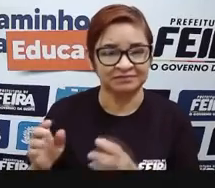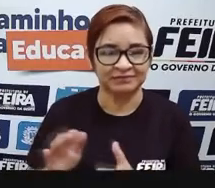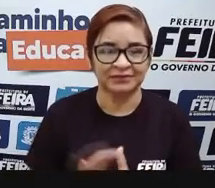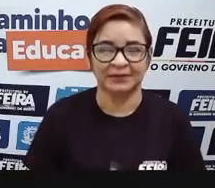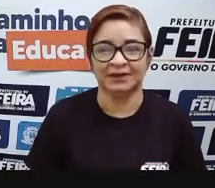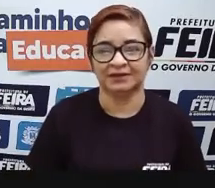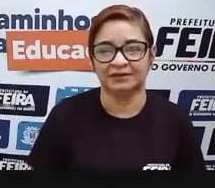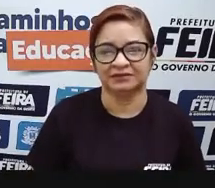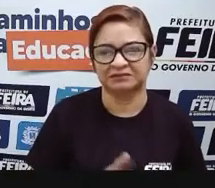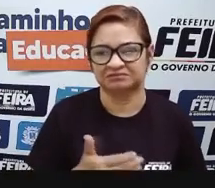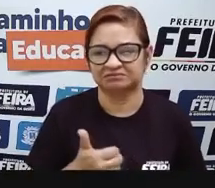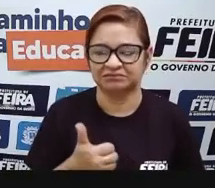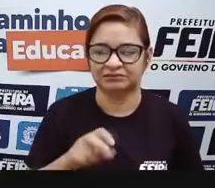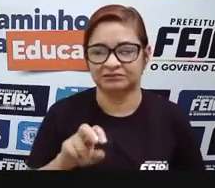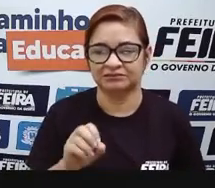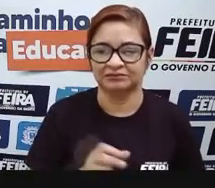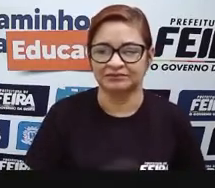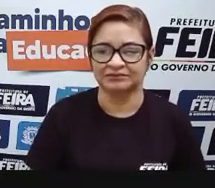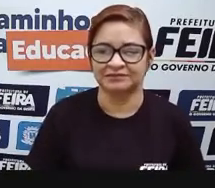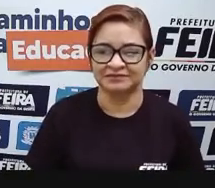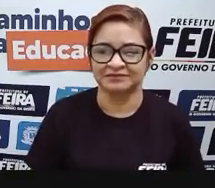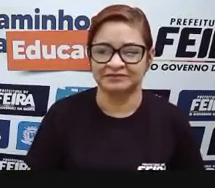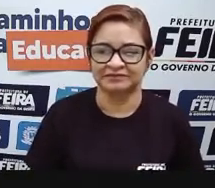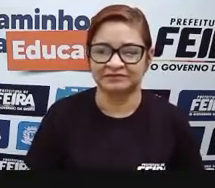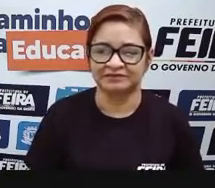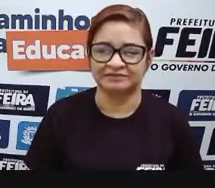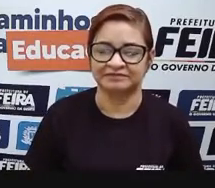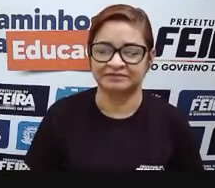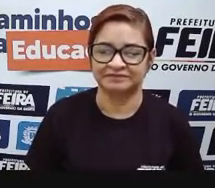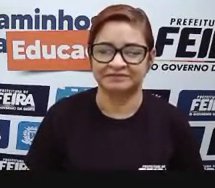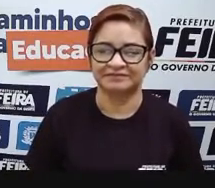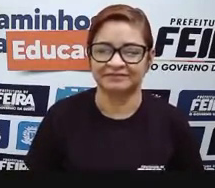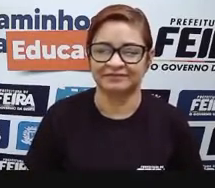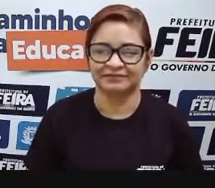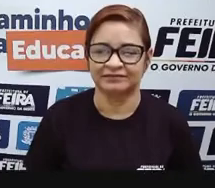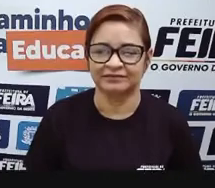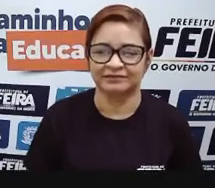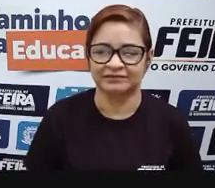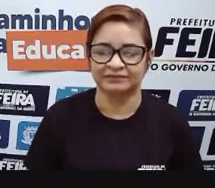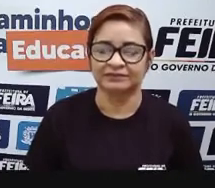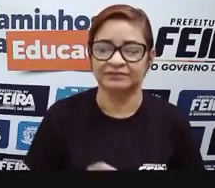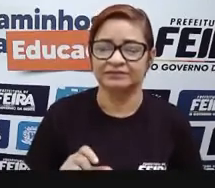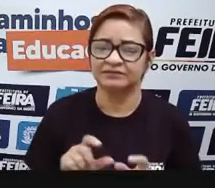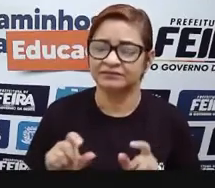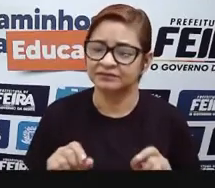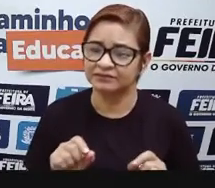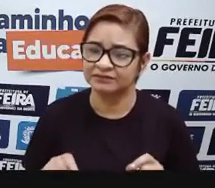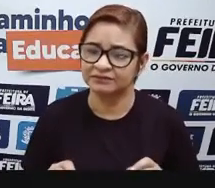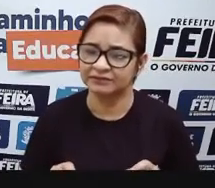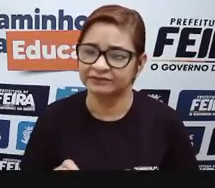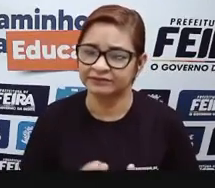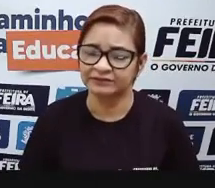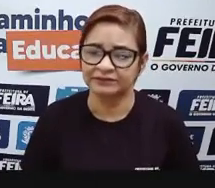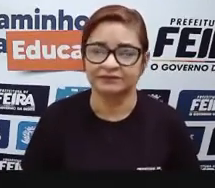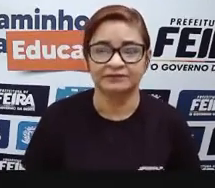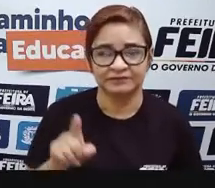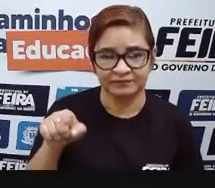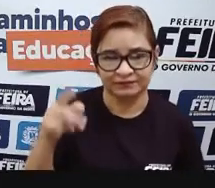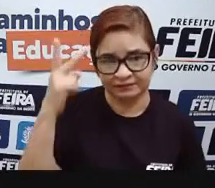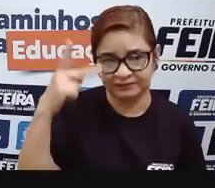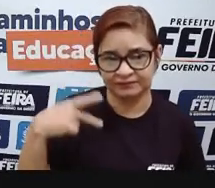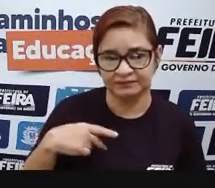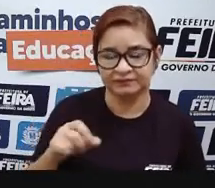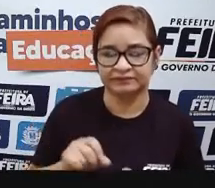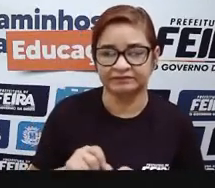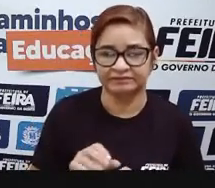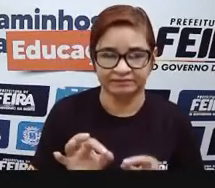eu tô atacado na minha mão, mas eu não vendo, não. É, que tenho na pena. E você que faz? Vem de onde, Zé? Vem de onde? Aqui mesmo. E você que faz, Zé? É, tem três